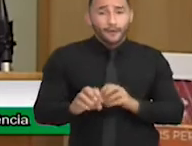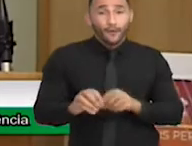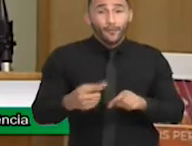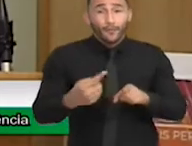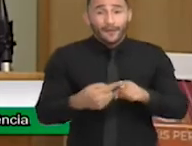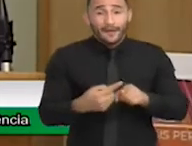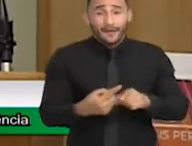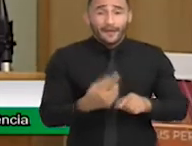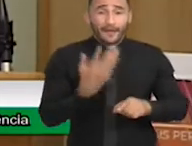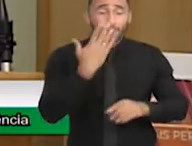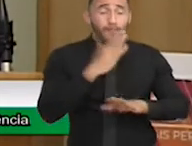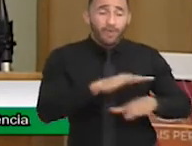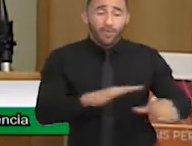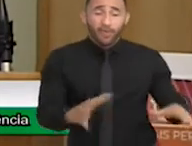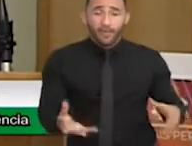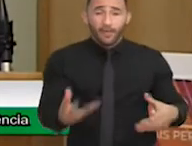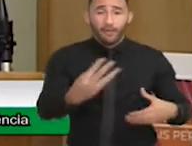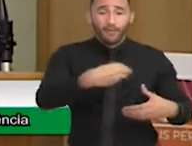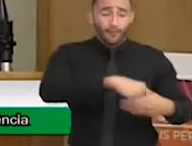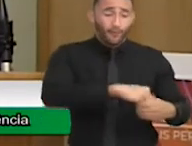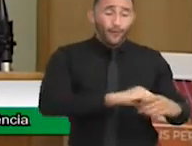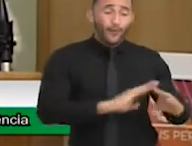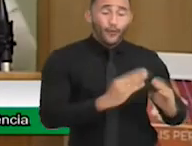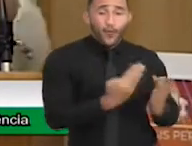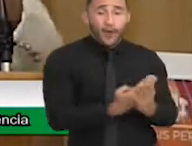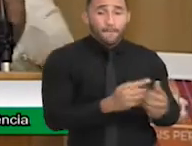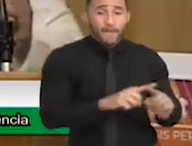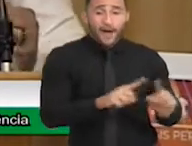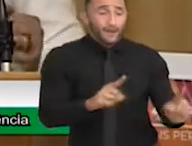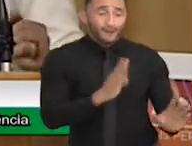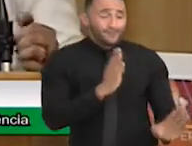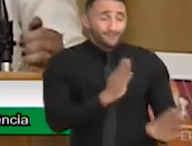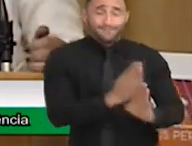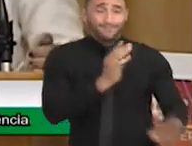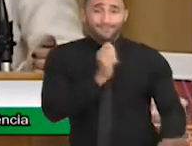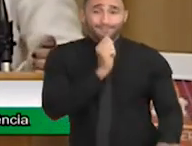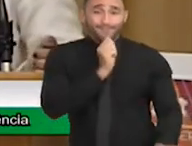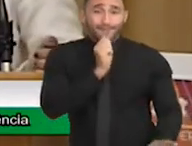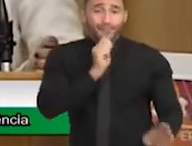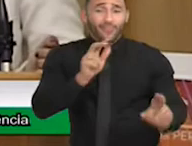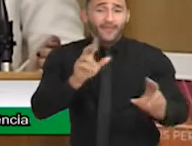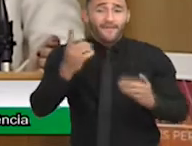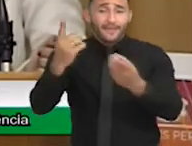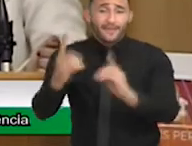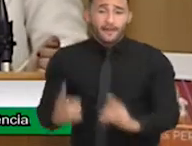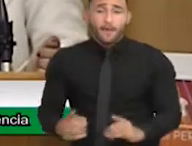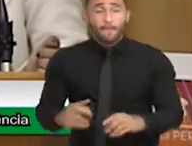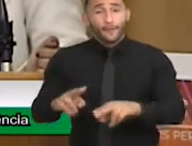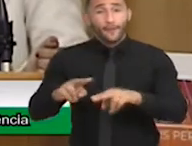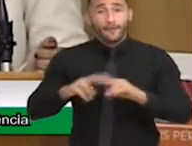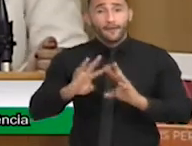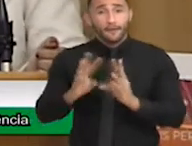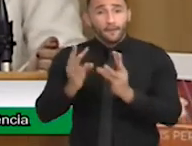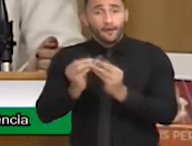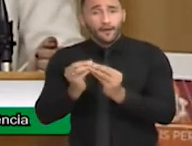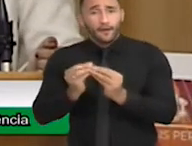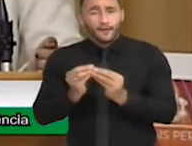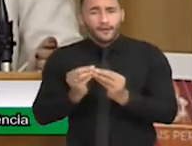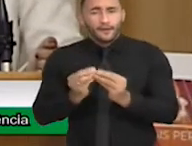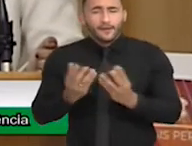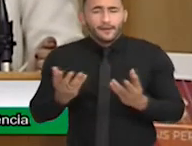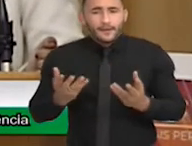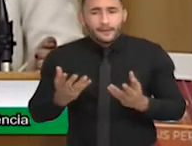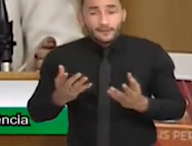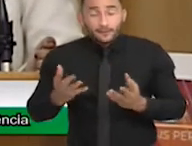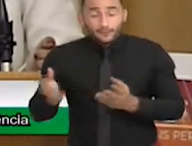desenvolvimento, mas não sabe o que ela tem dentro das hipóteses. E aí essa família, quando acontece de chegar com esse